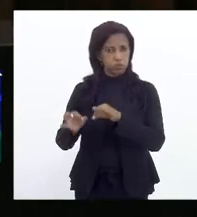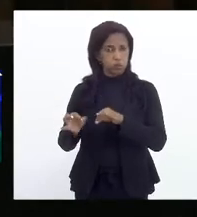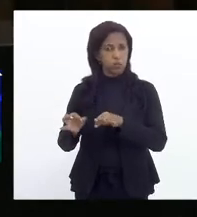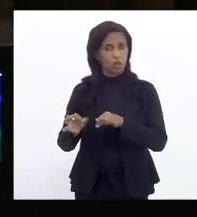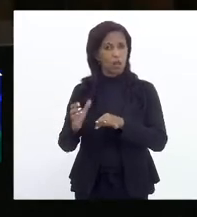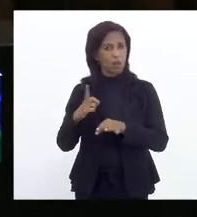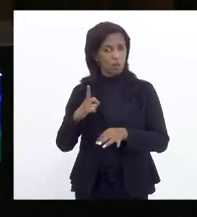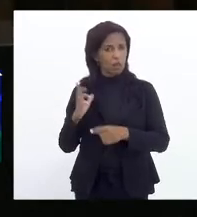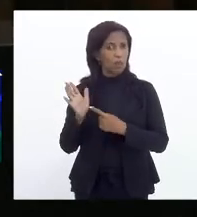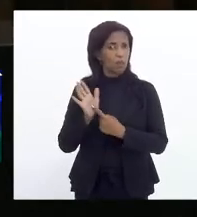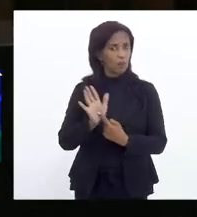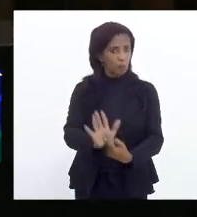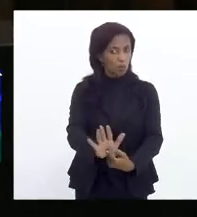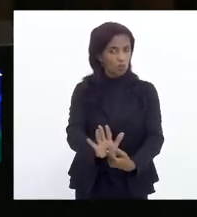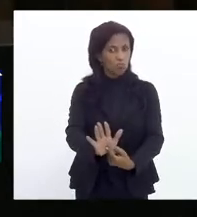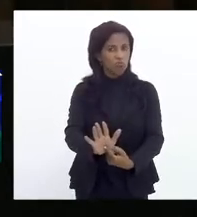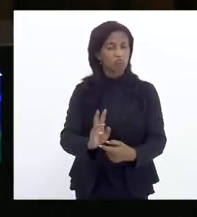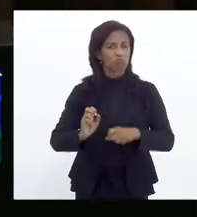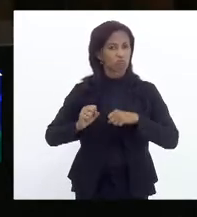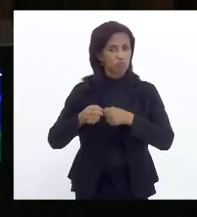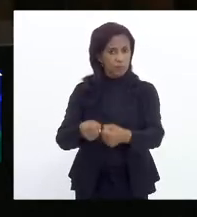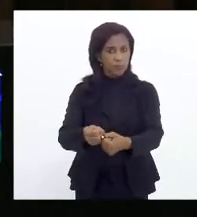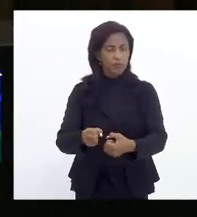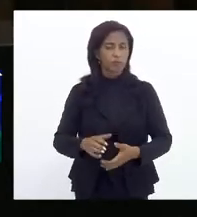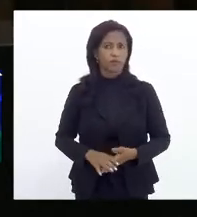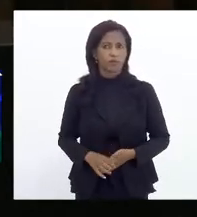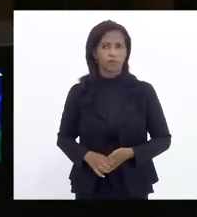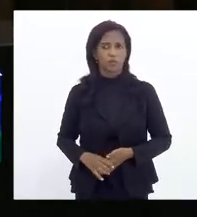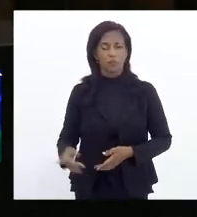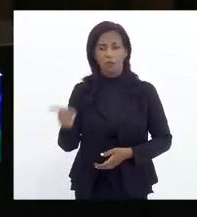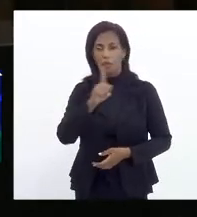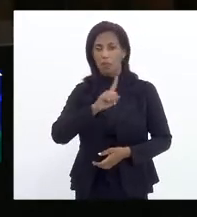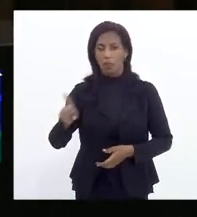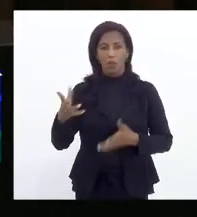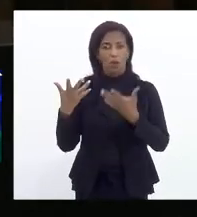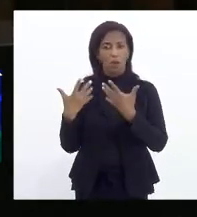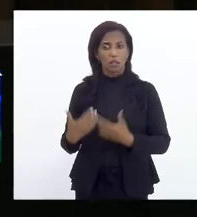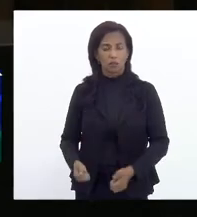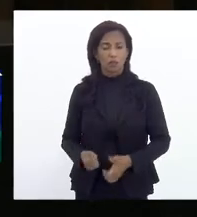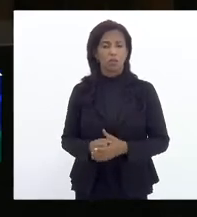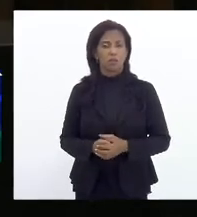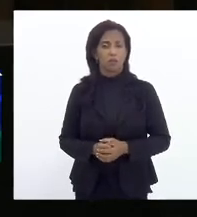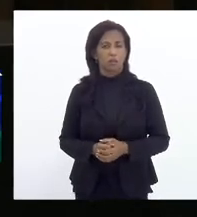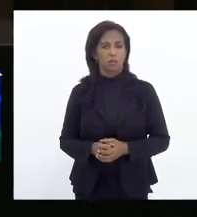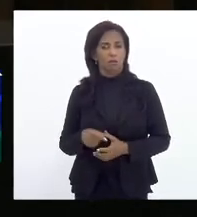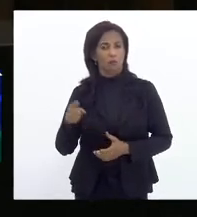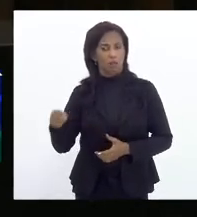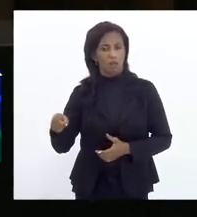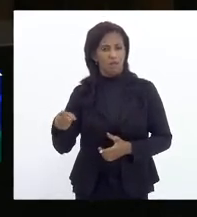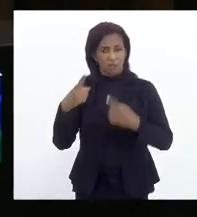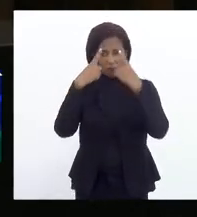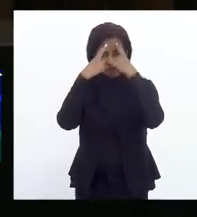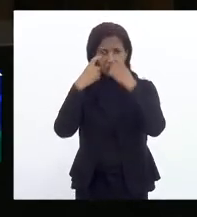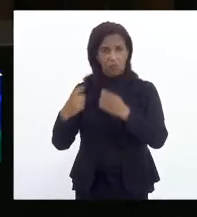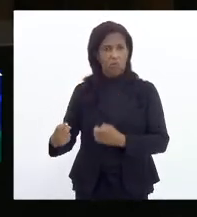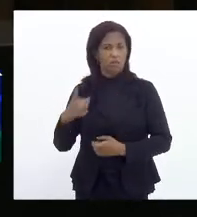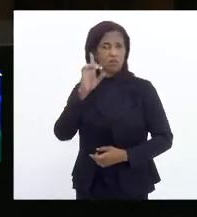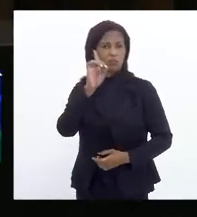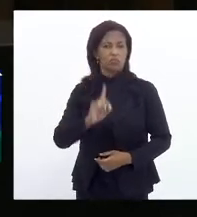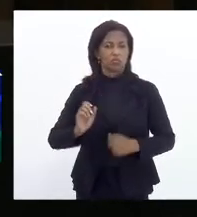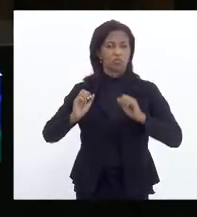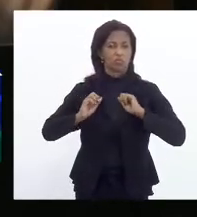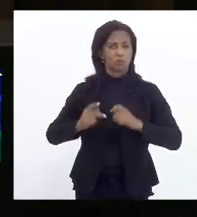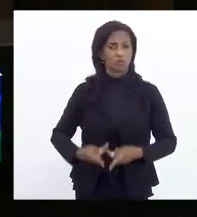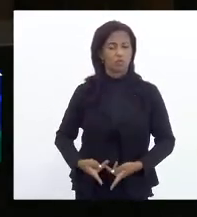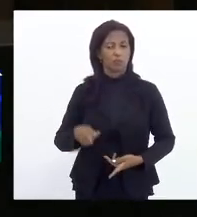demonstrações categóricas que não vai aceitar essas violações dos direitos humanos,